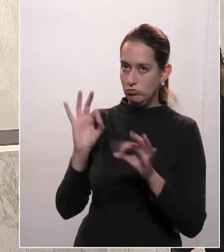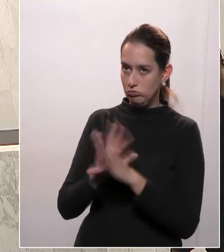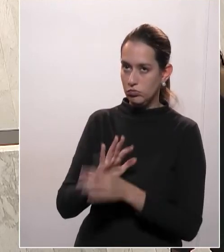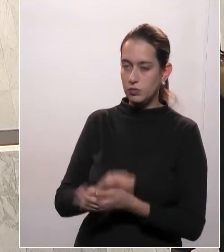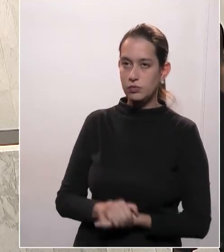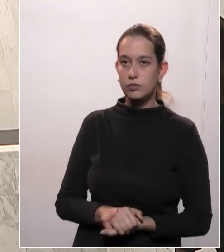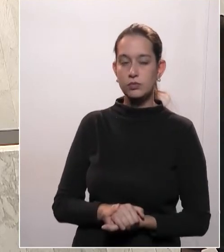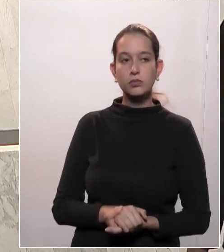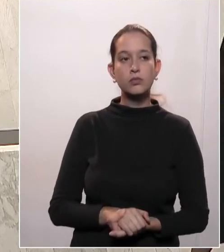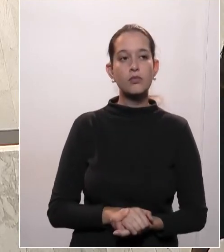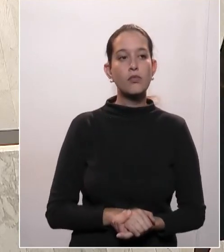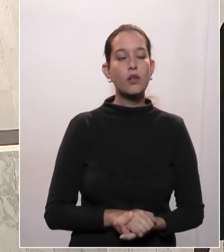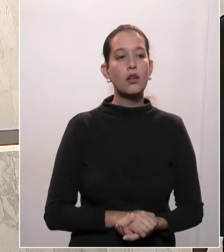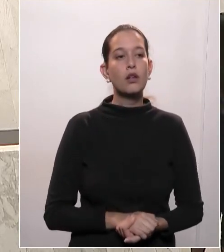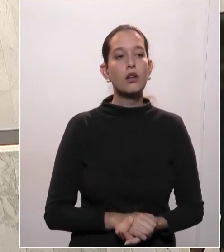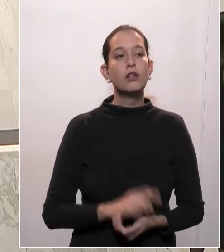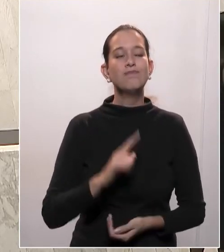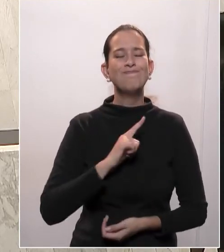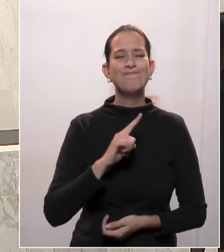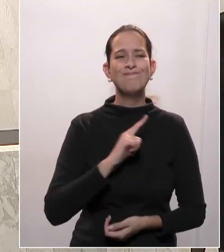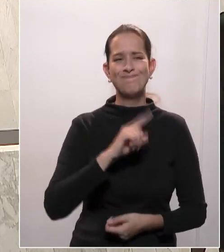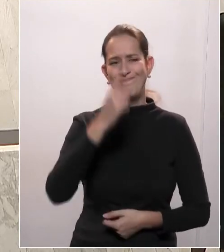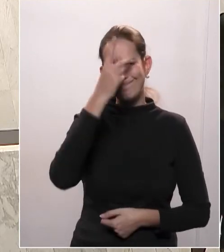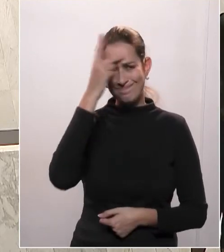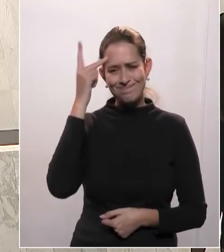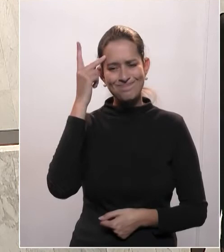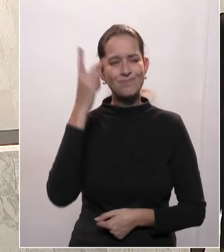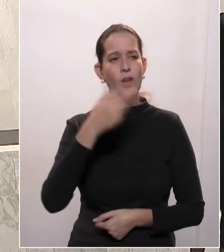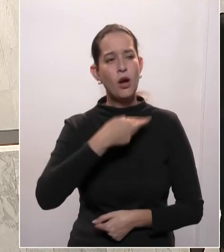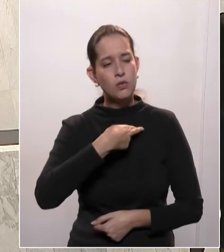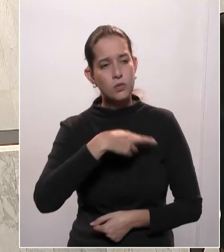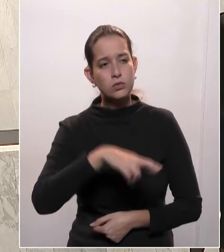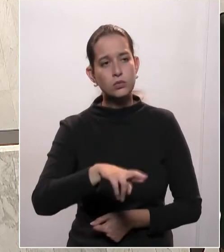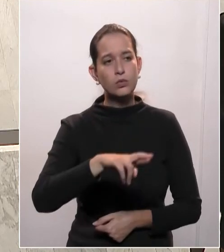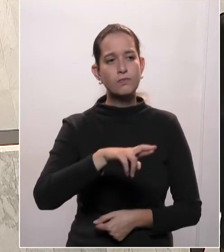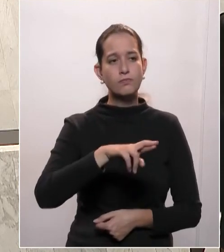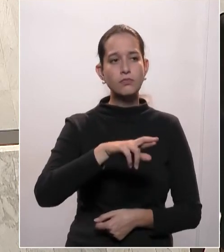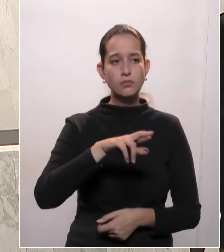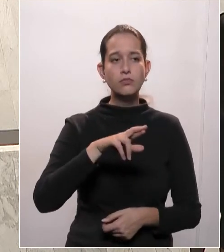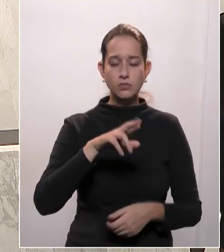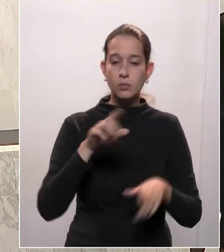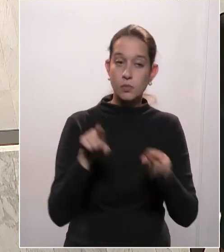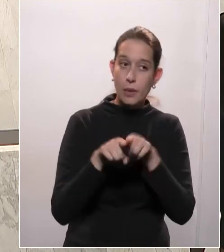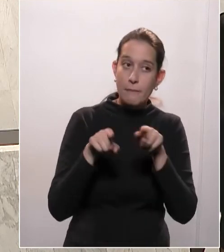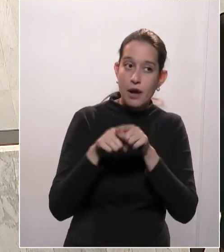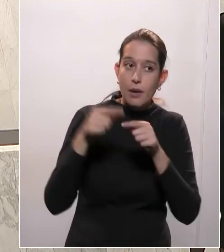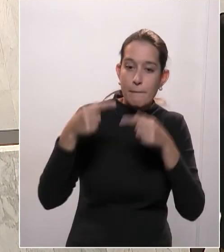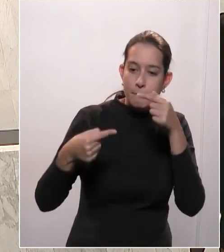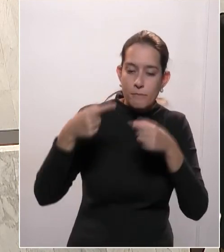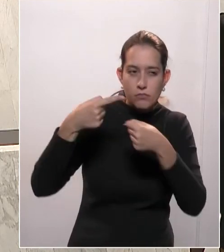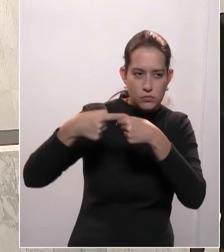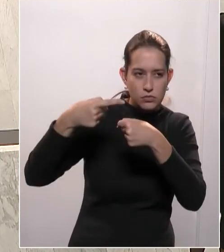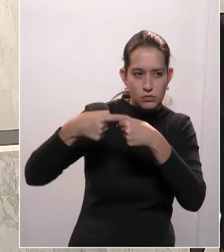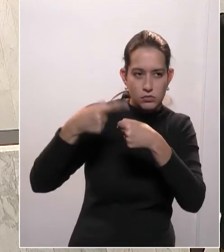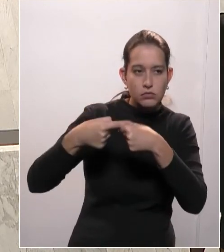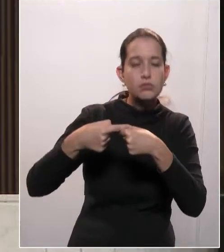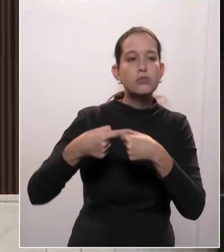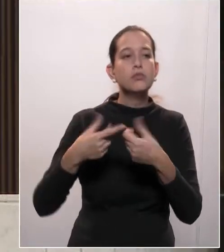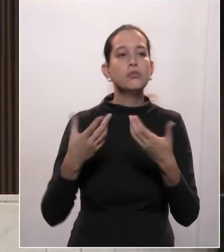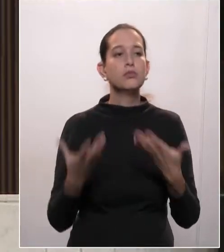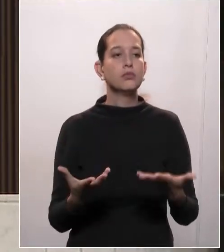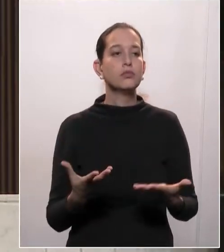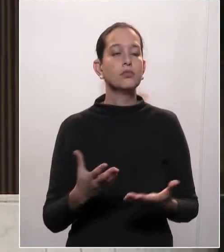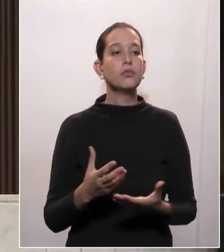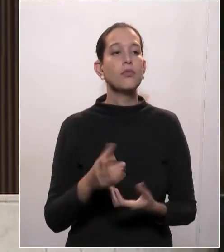Há vários relatos de autoridades religiosas, autoridades políticas da região, de que há